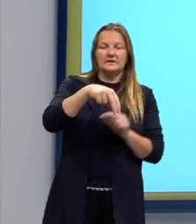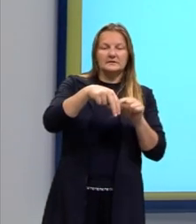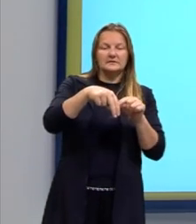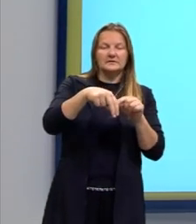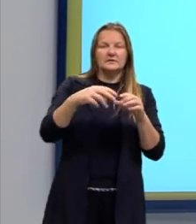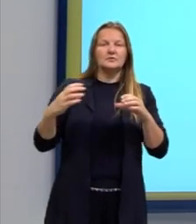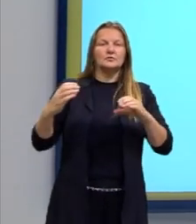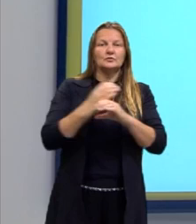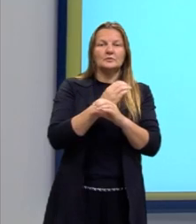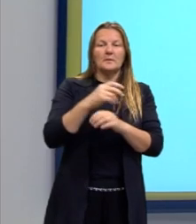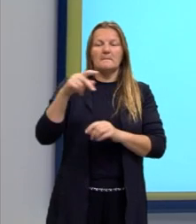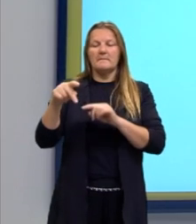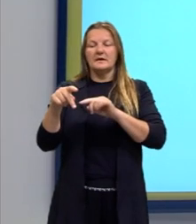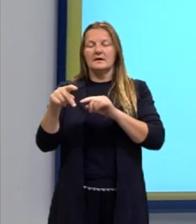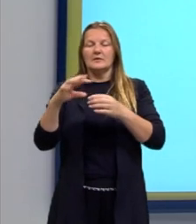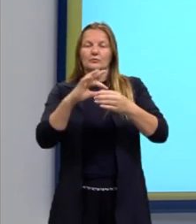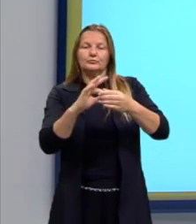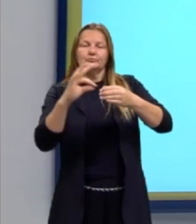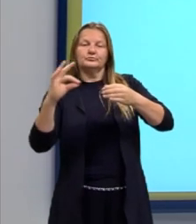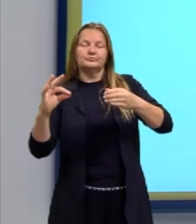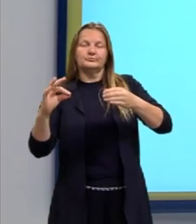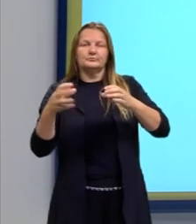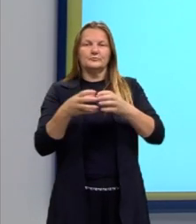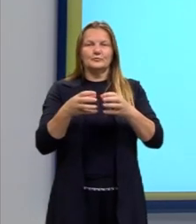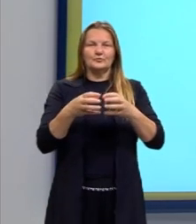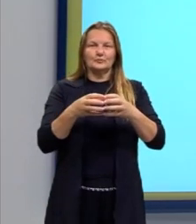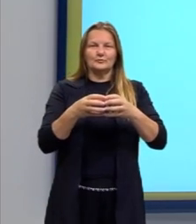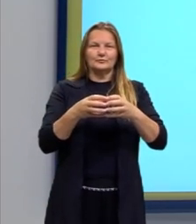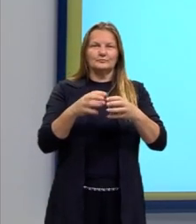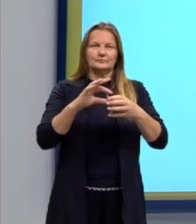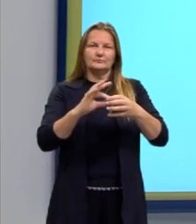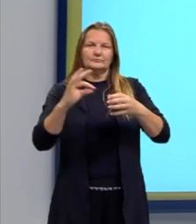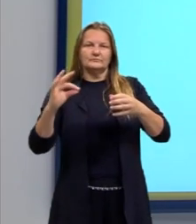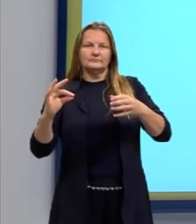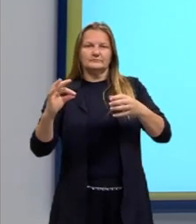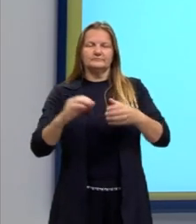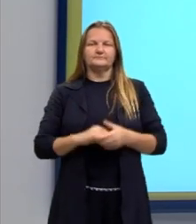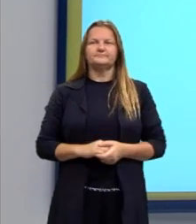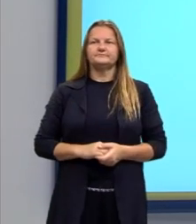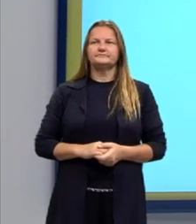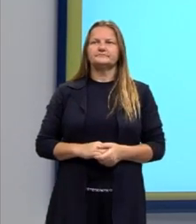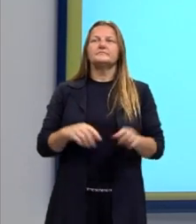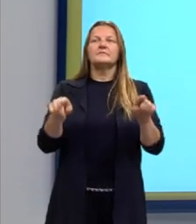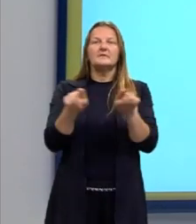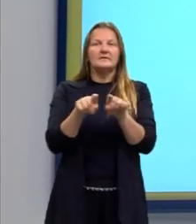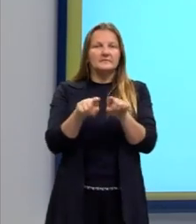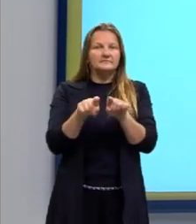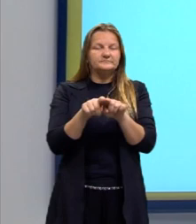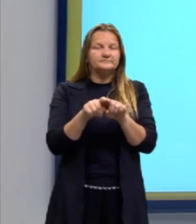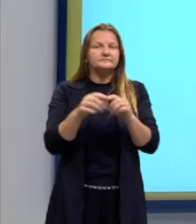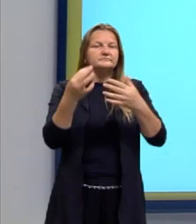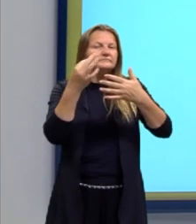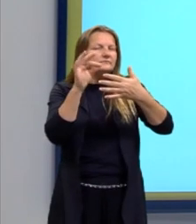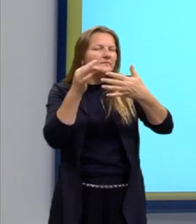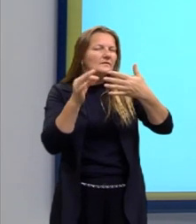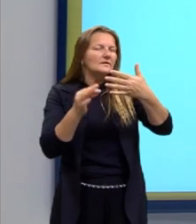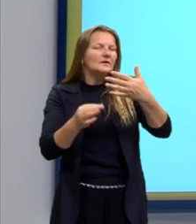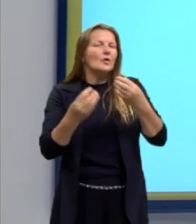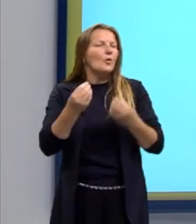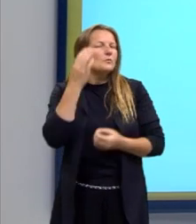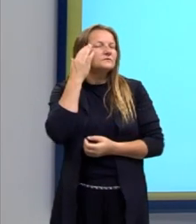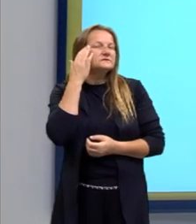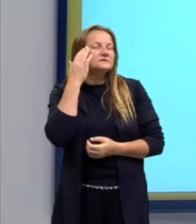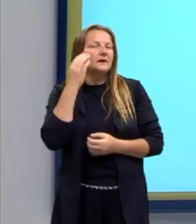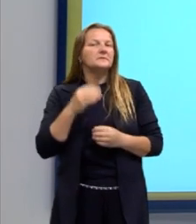total e P é somente uma parte do que nós vamos agrupar. Mas aí também vem outro detalhe, como que eu vou diferenciar